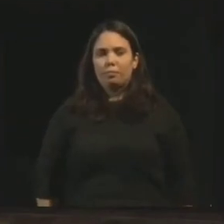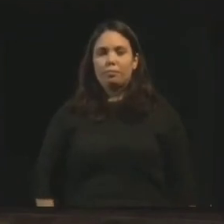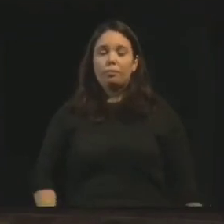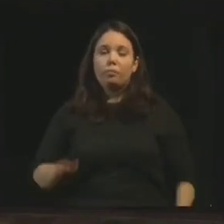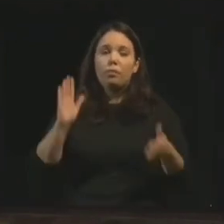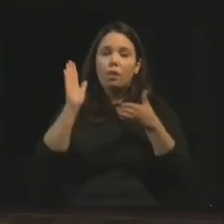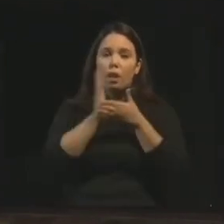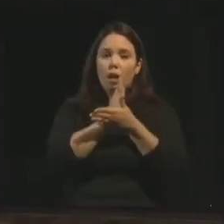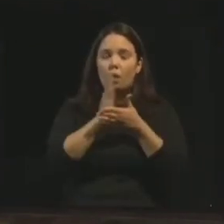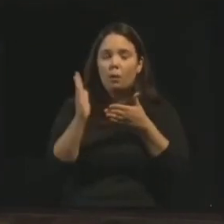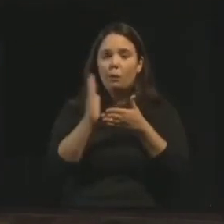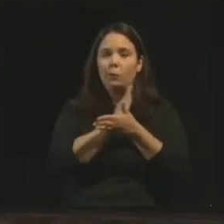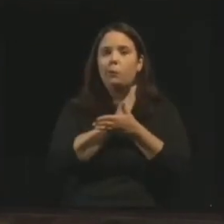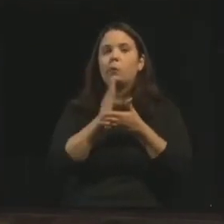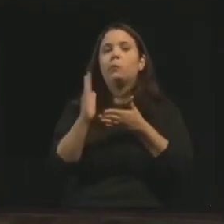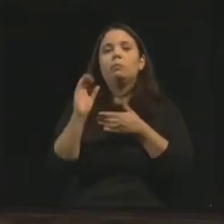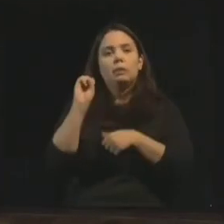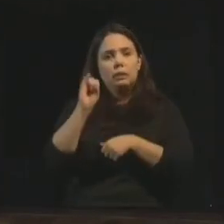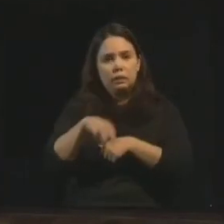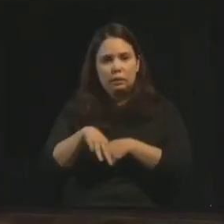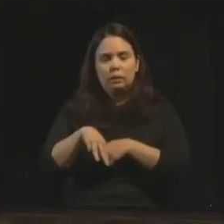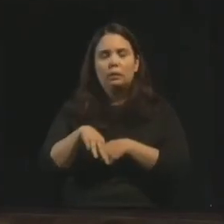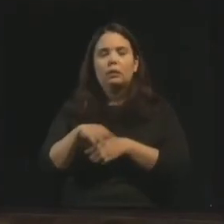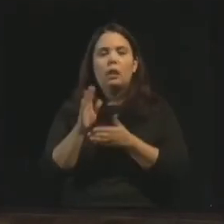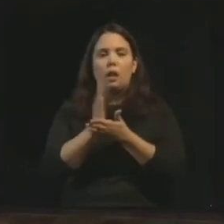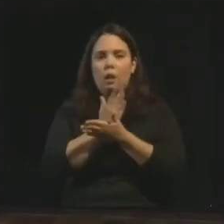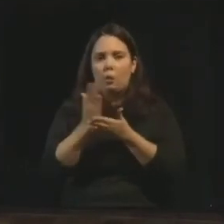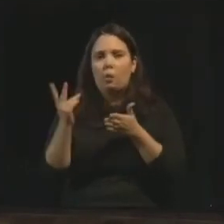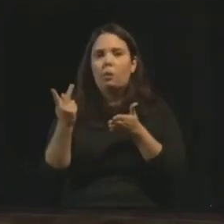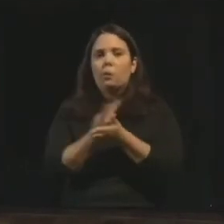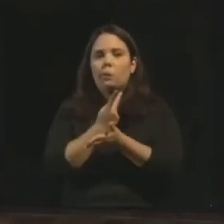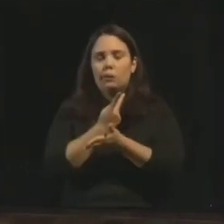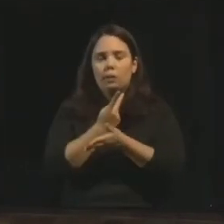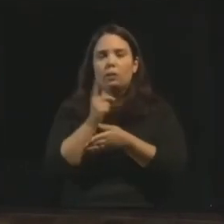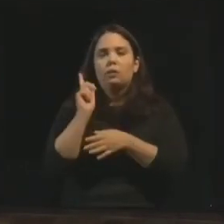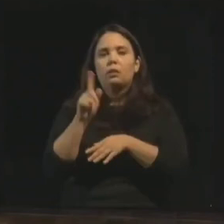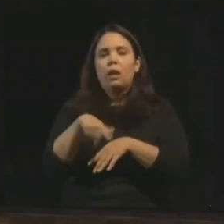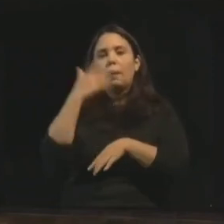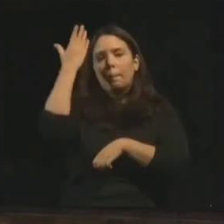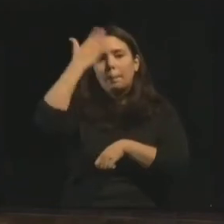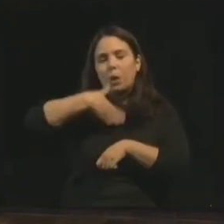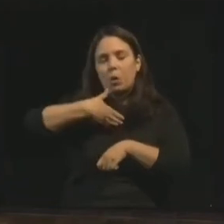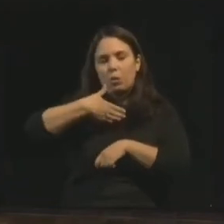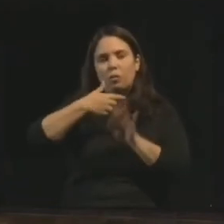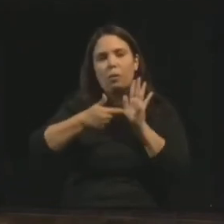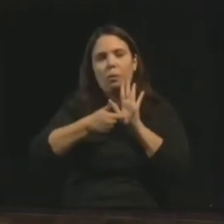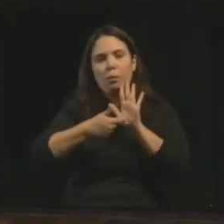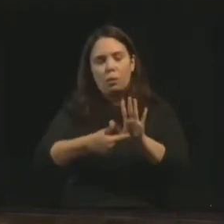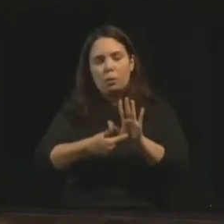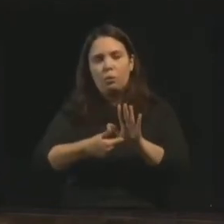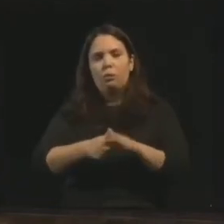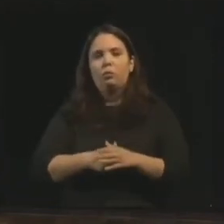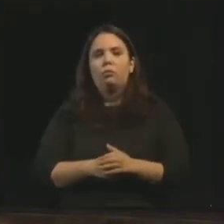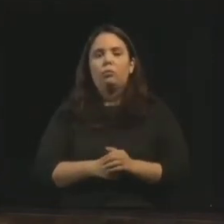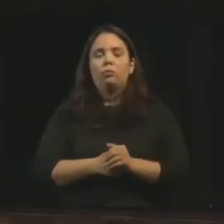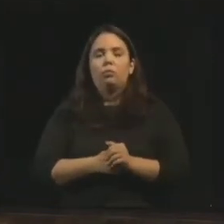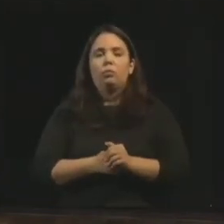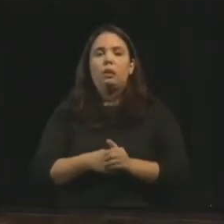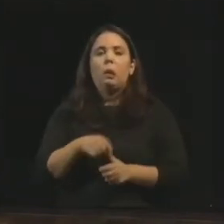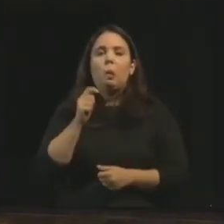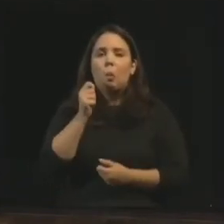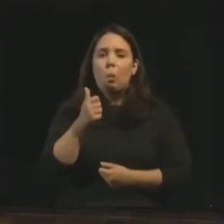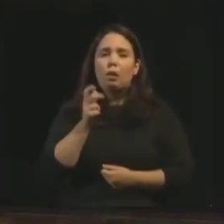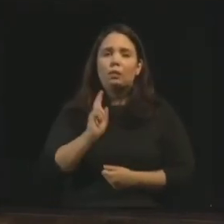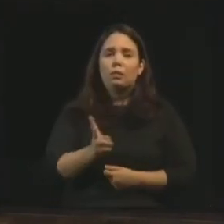Algumas vezes, ou seja, sim, algumas vezes, como prova, como prova, quase sempre, porém,